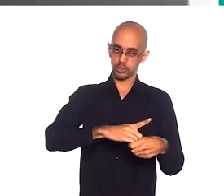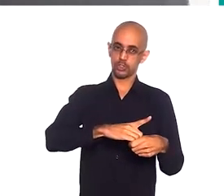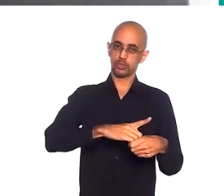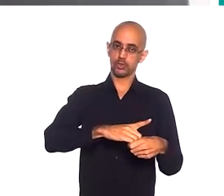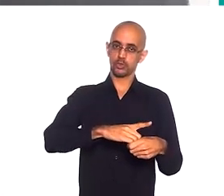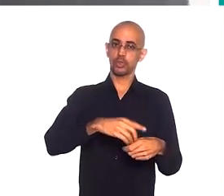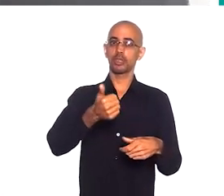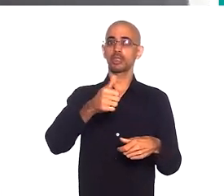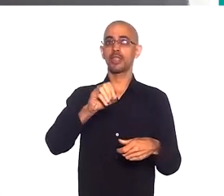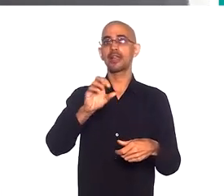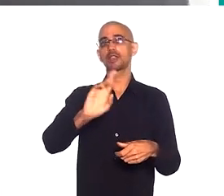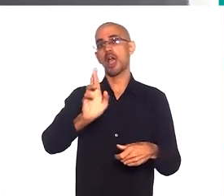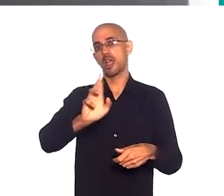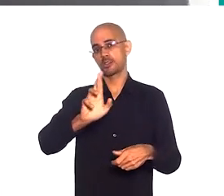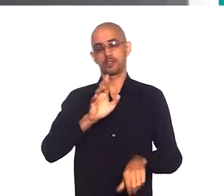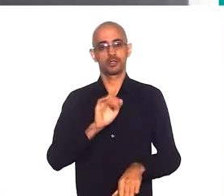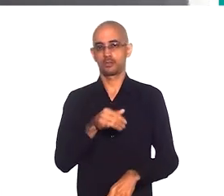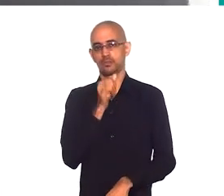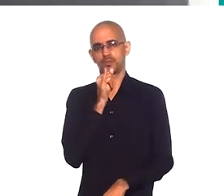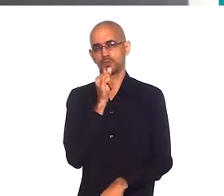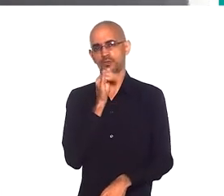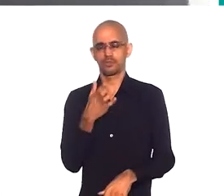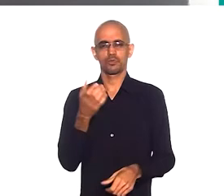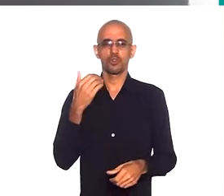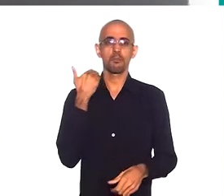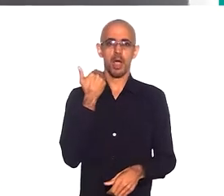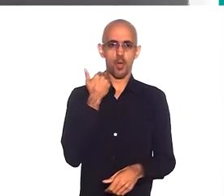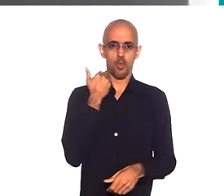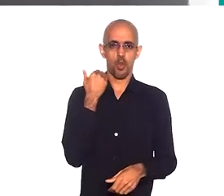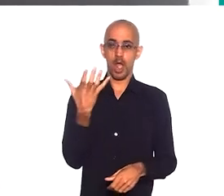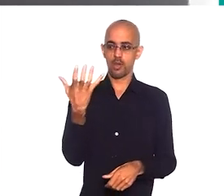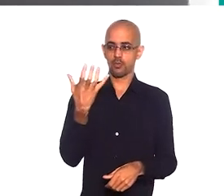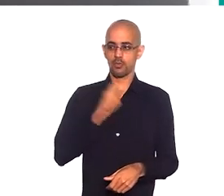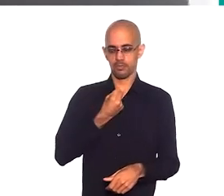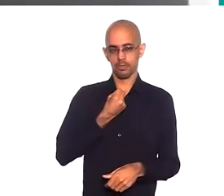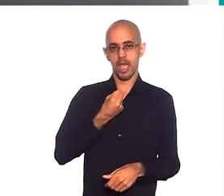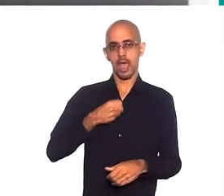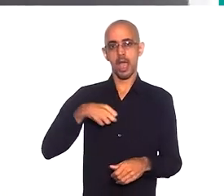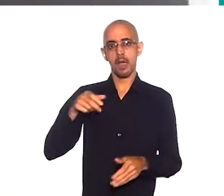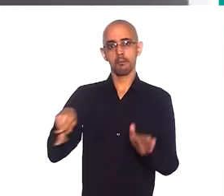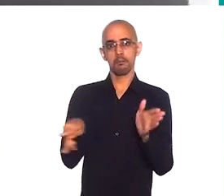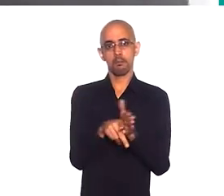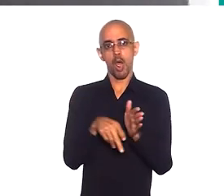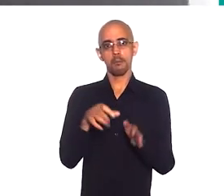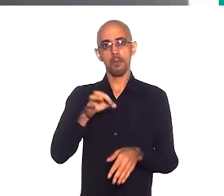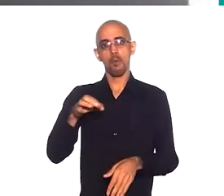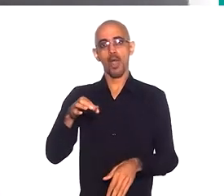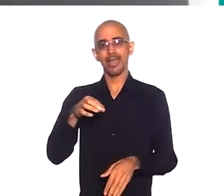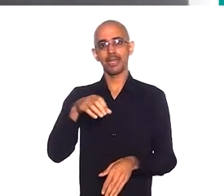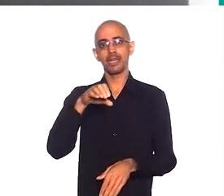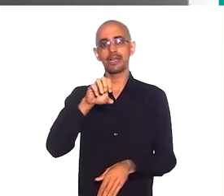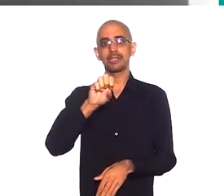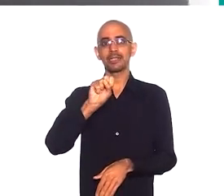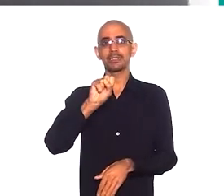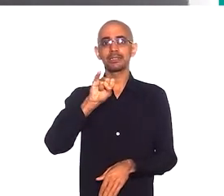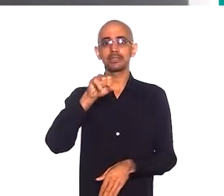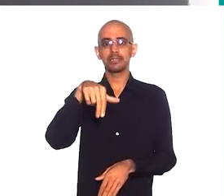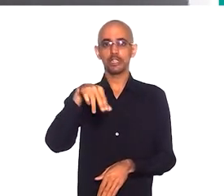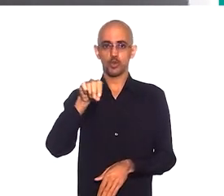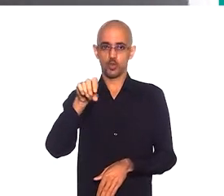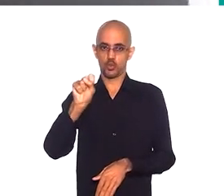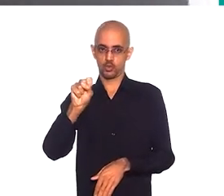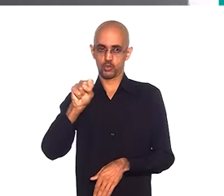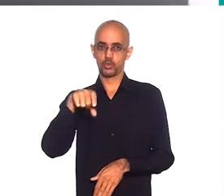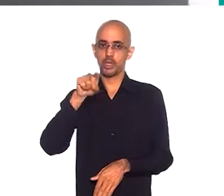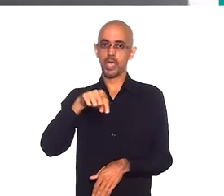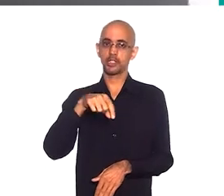10 reais no banco e recebo a moeda Sinus, que é a moeda de São João del